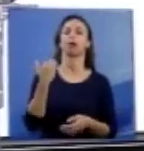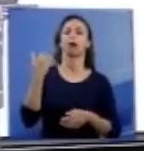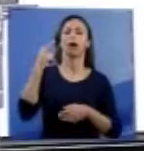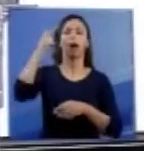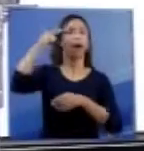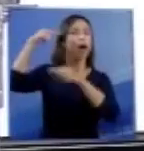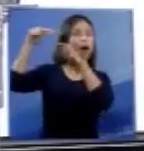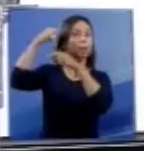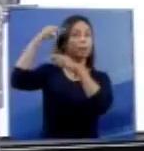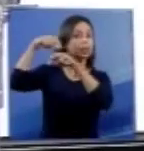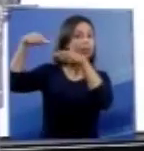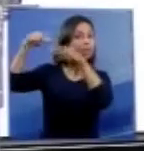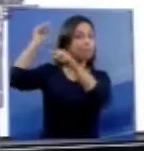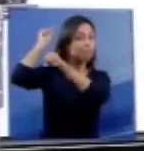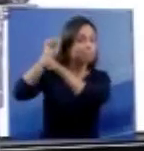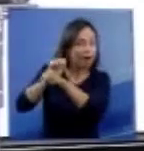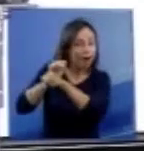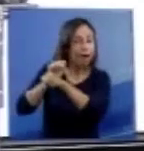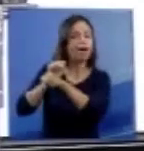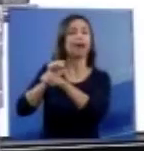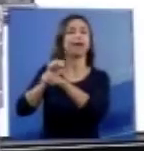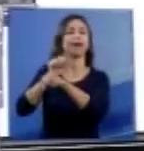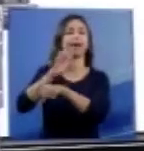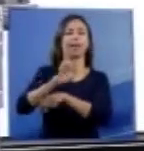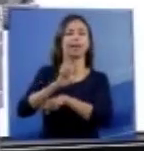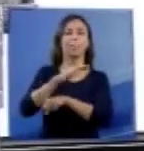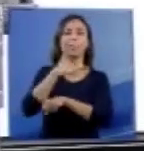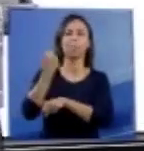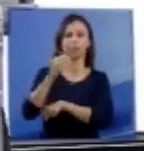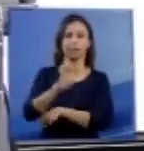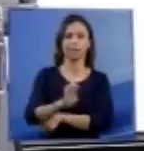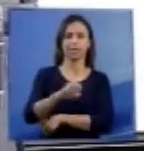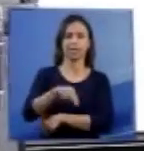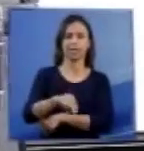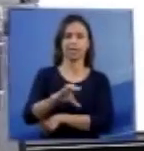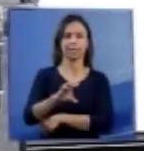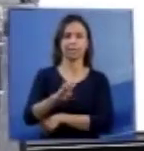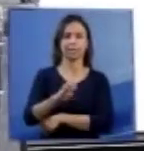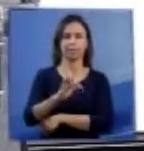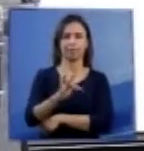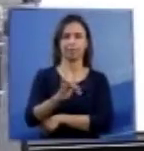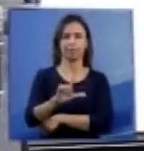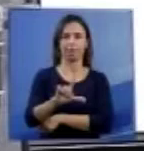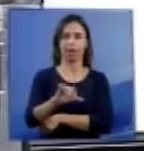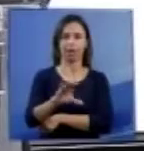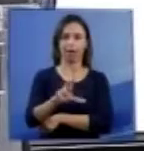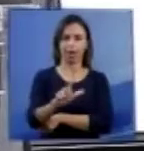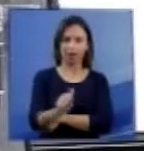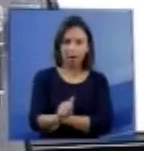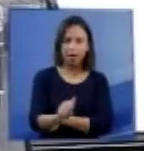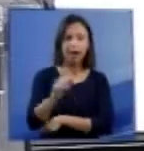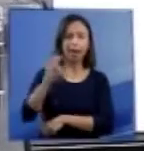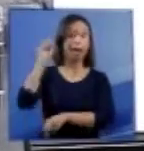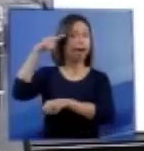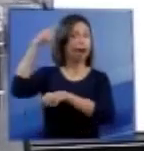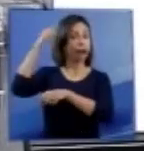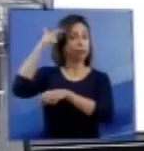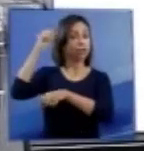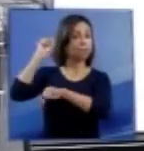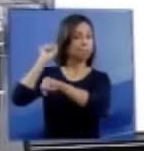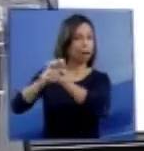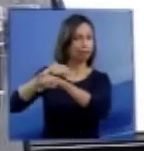irreversibilidade e que não há respiração espontânea, inclusive. No caso da criança